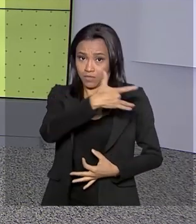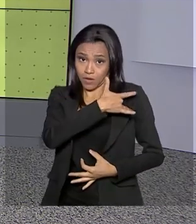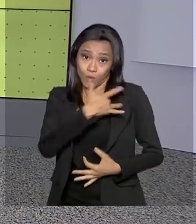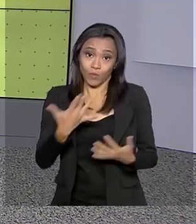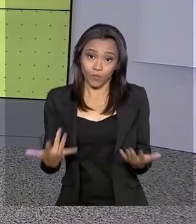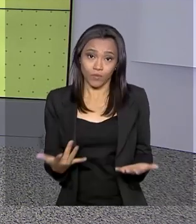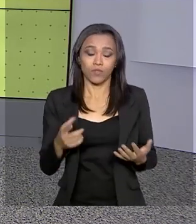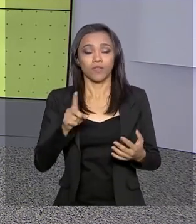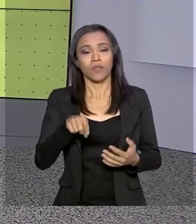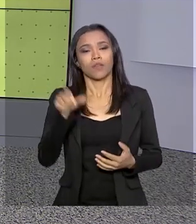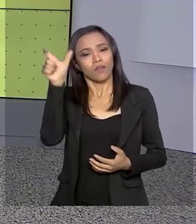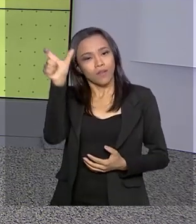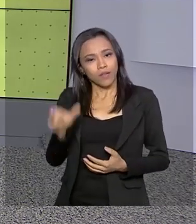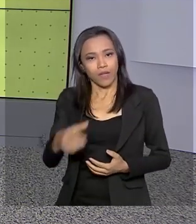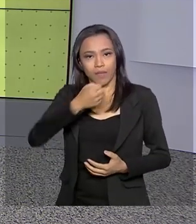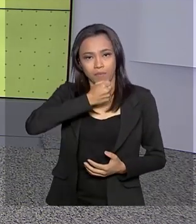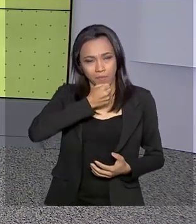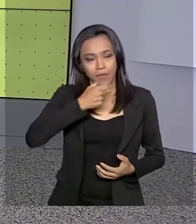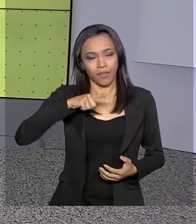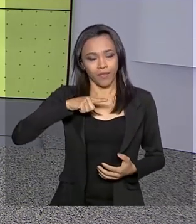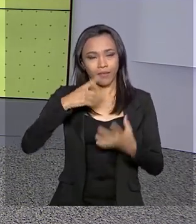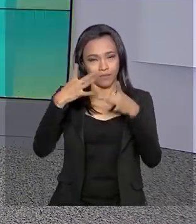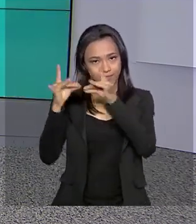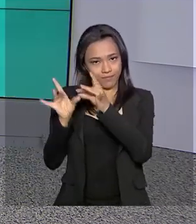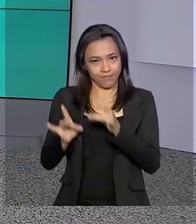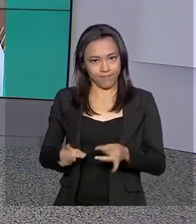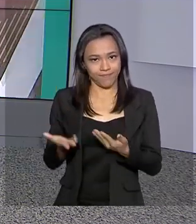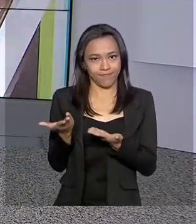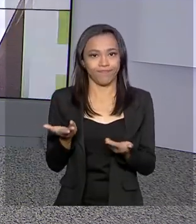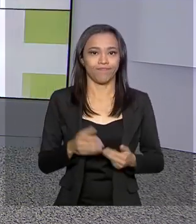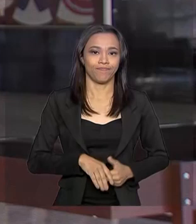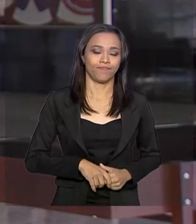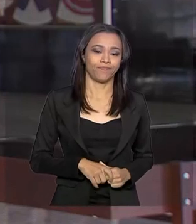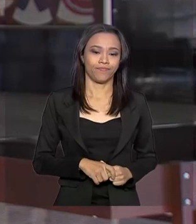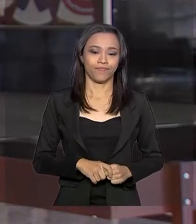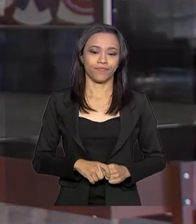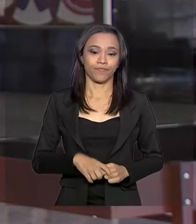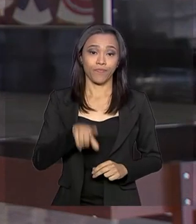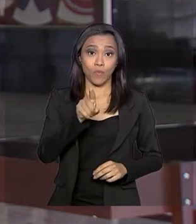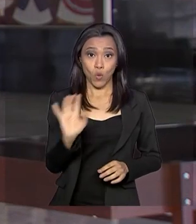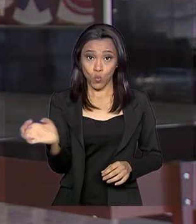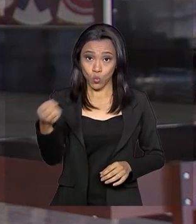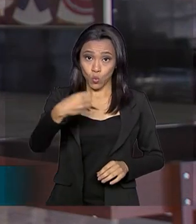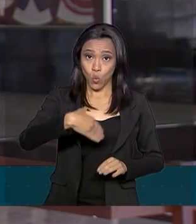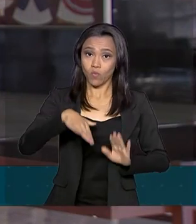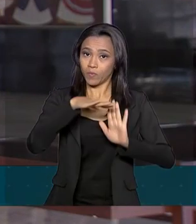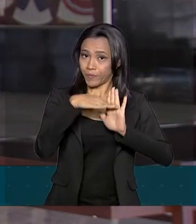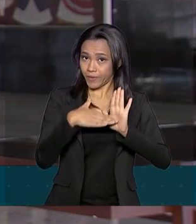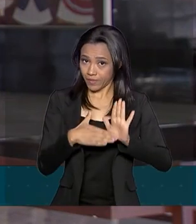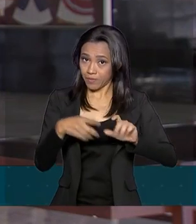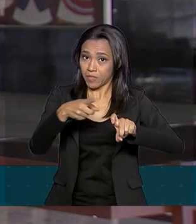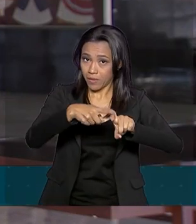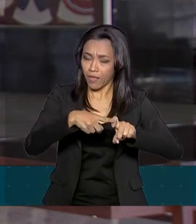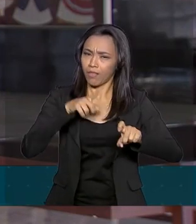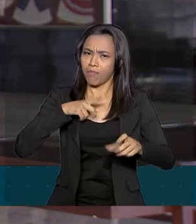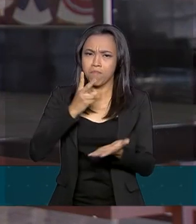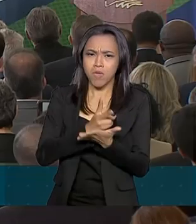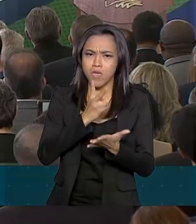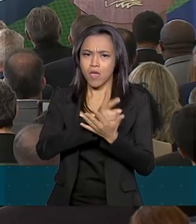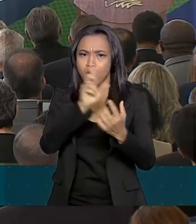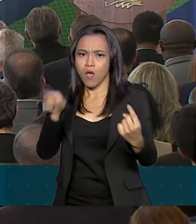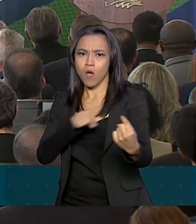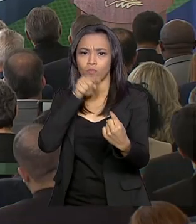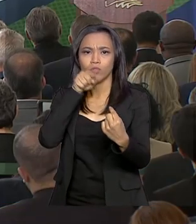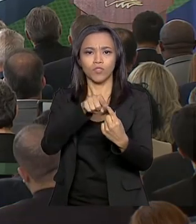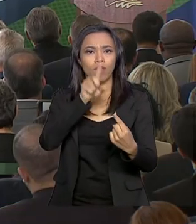saúde. Luciana Colares, de Holanda, tem os detalhes. O novo programa continua tendo a mesma meta, que é de